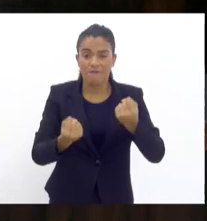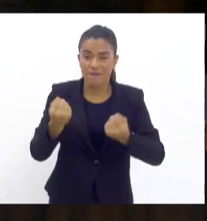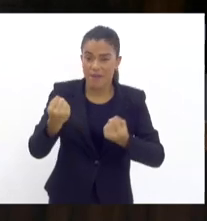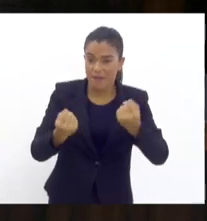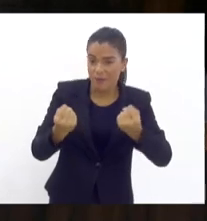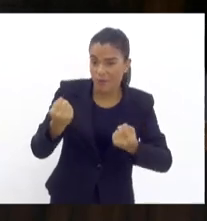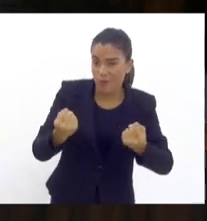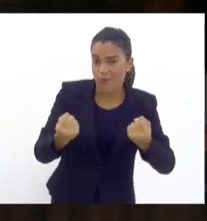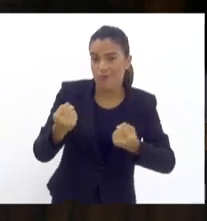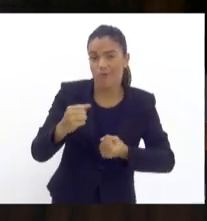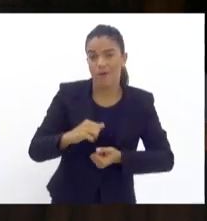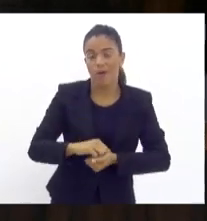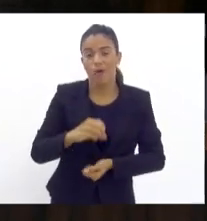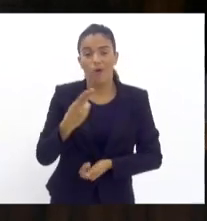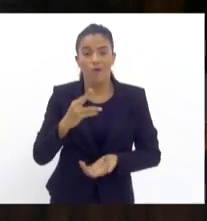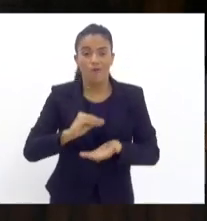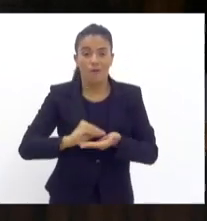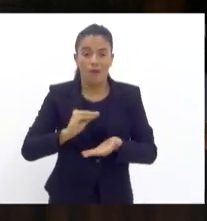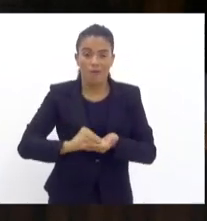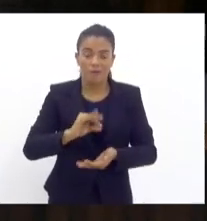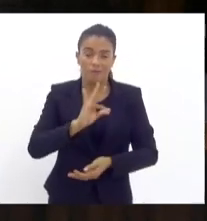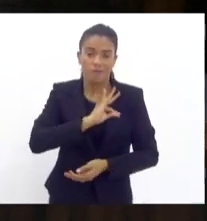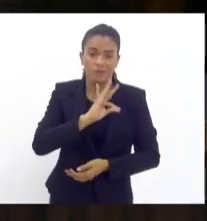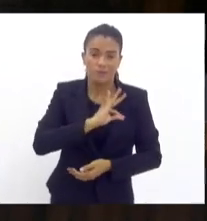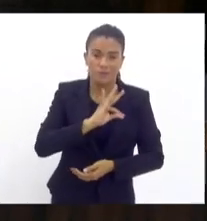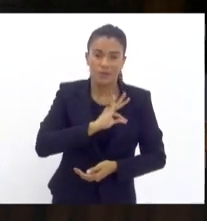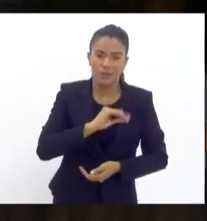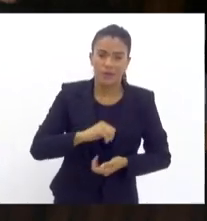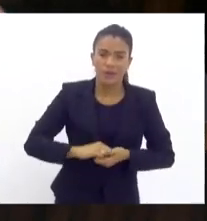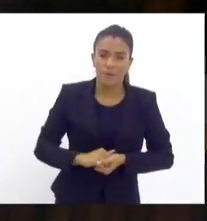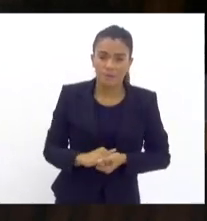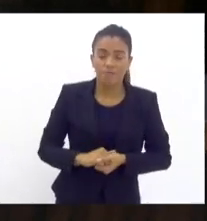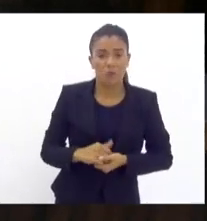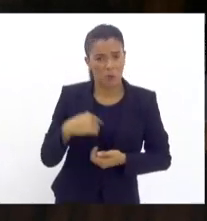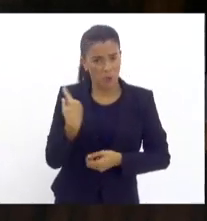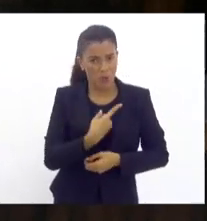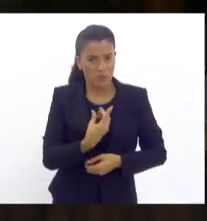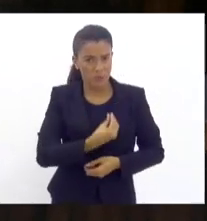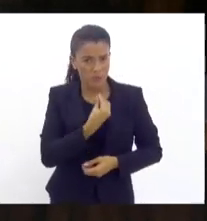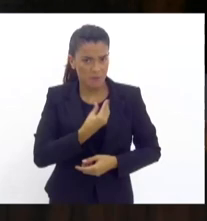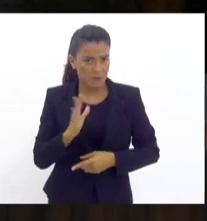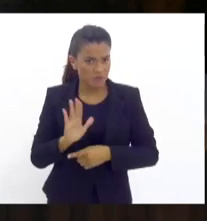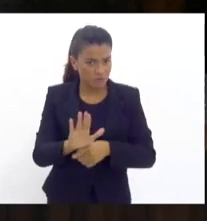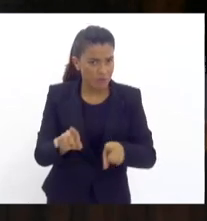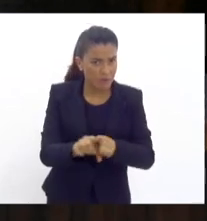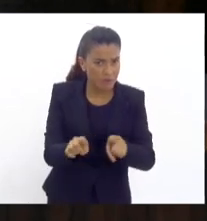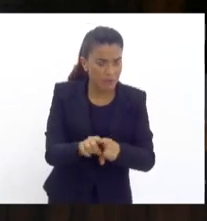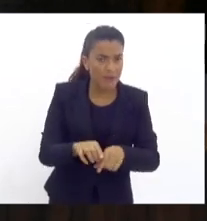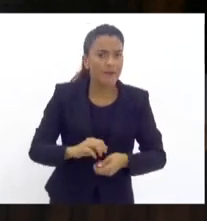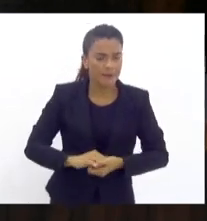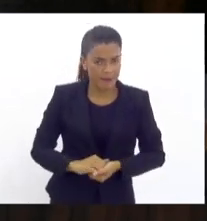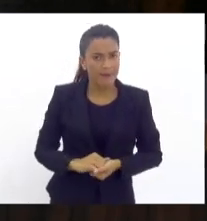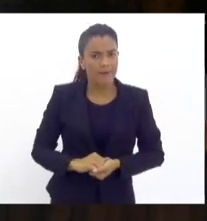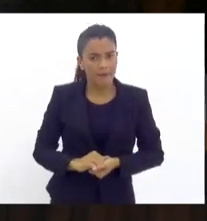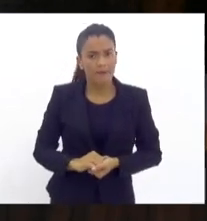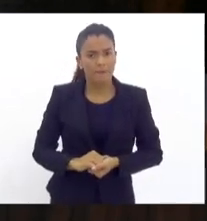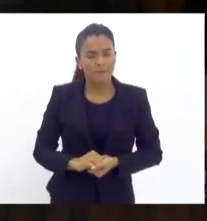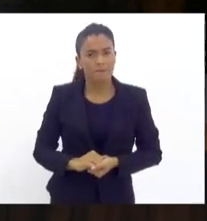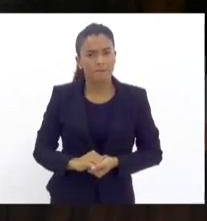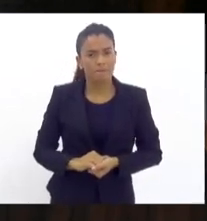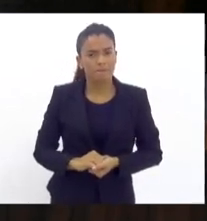da falta de policiais mas nós estamos aqui para ajudar nisso também faz parte dessa audiência